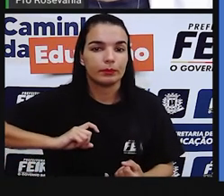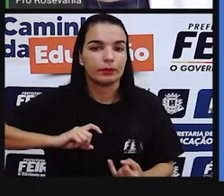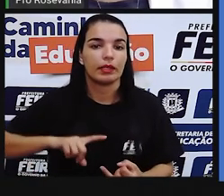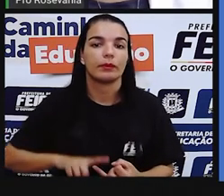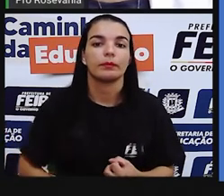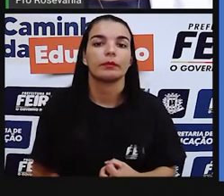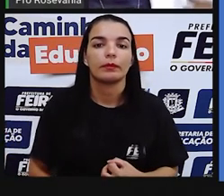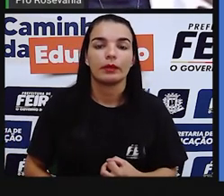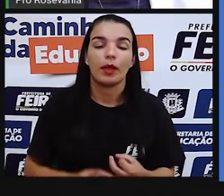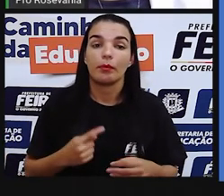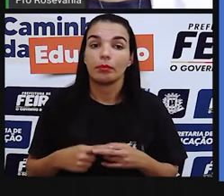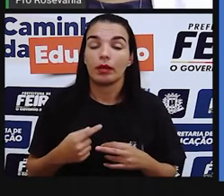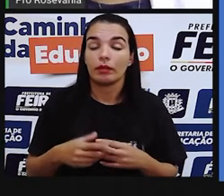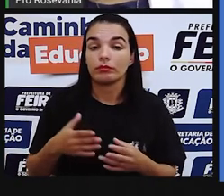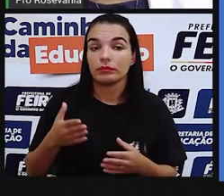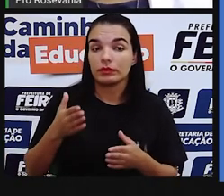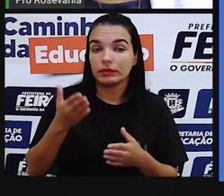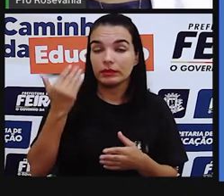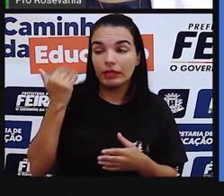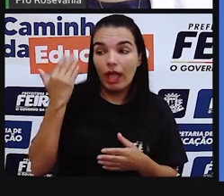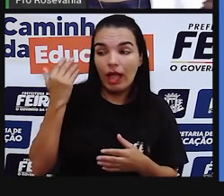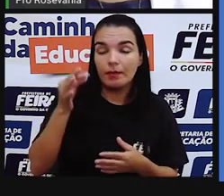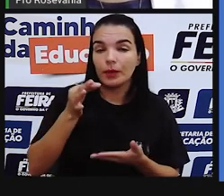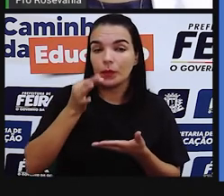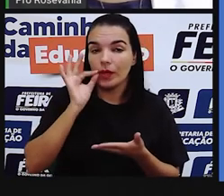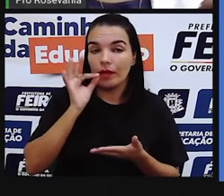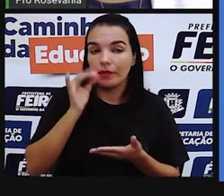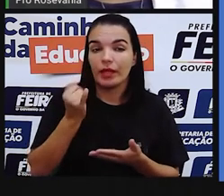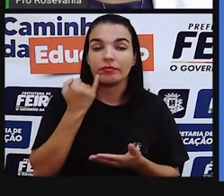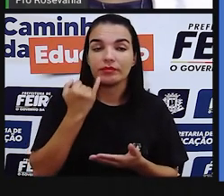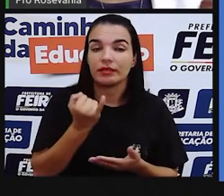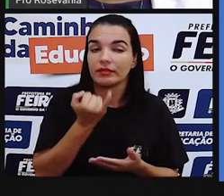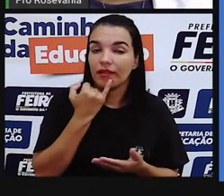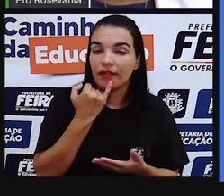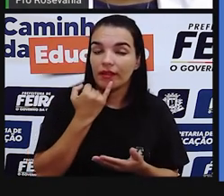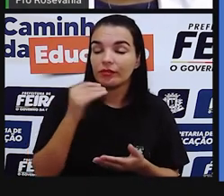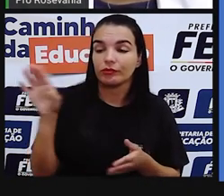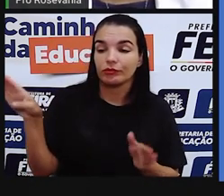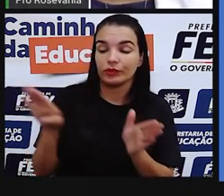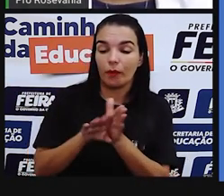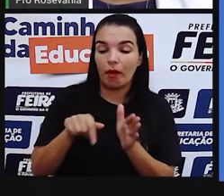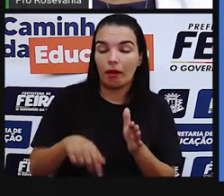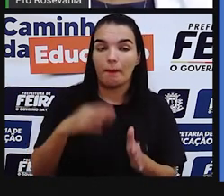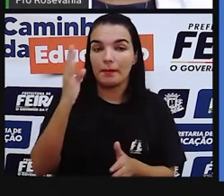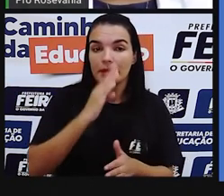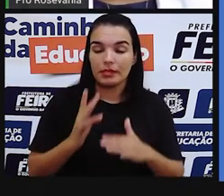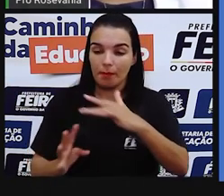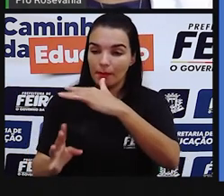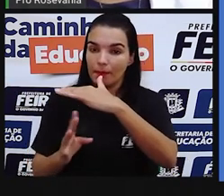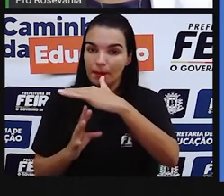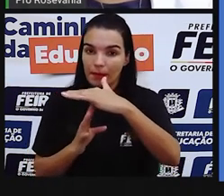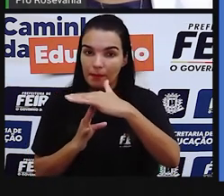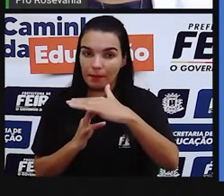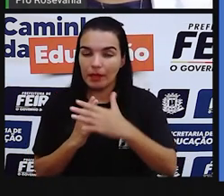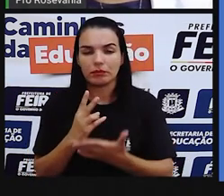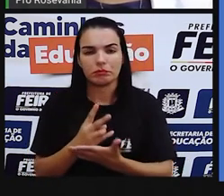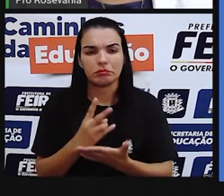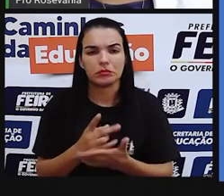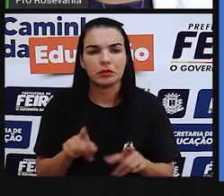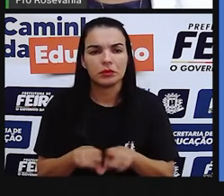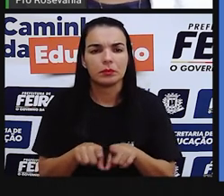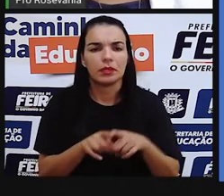café e eles processam aquela característica presente e a gente foi também assimilando as pessoas economizadas